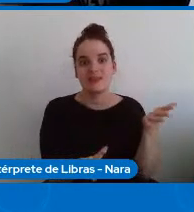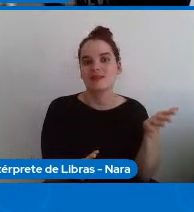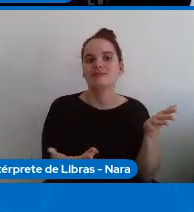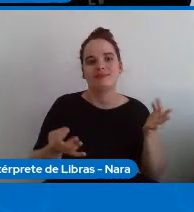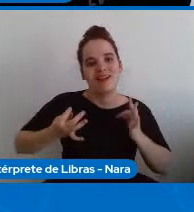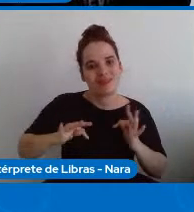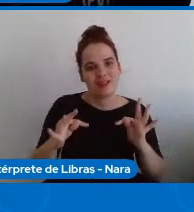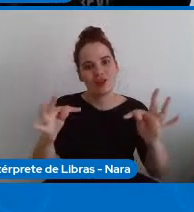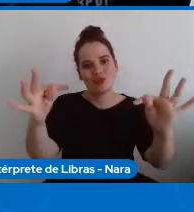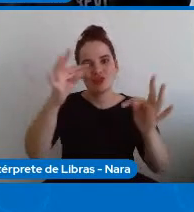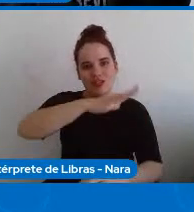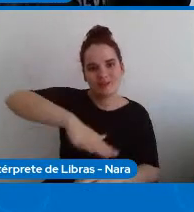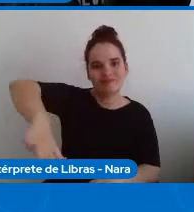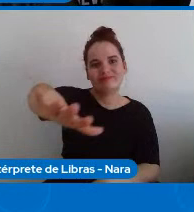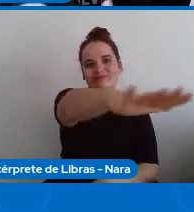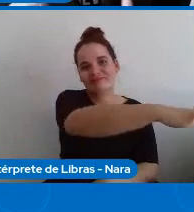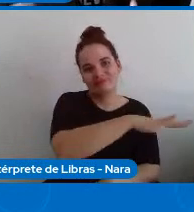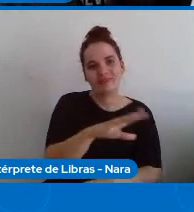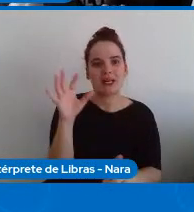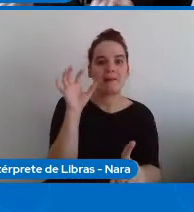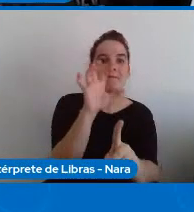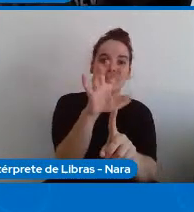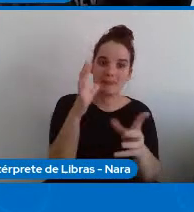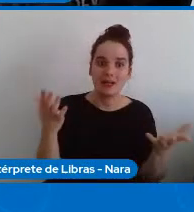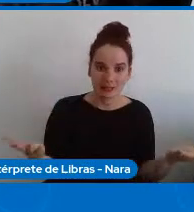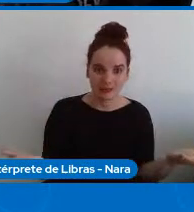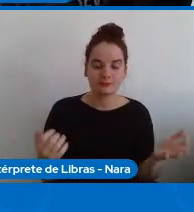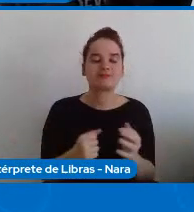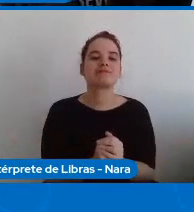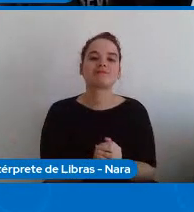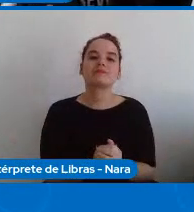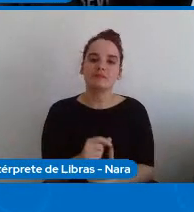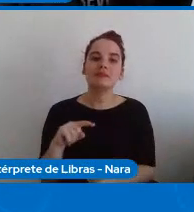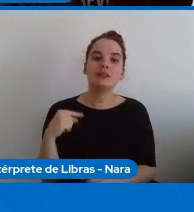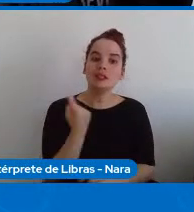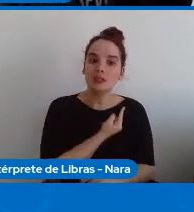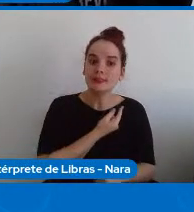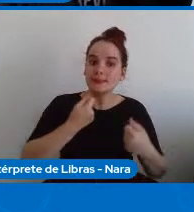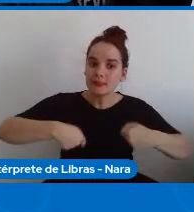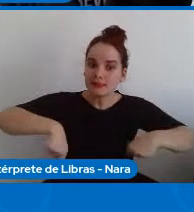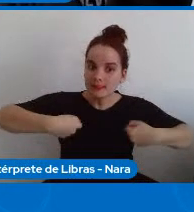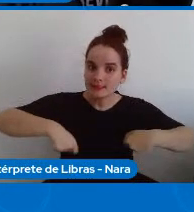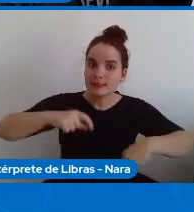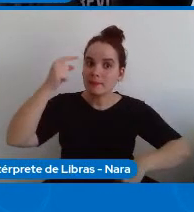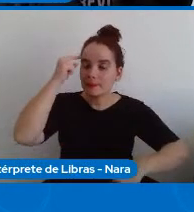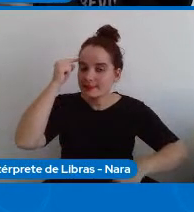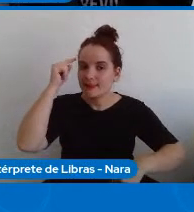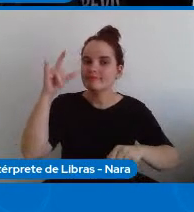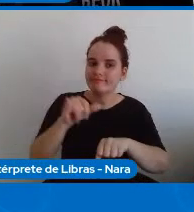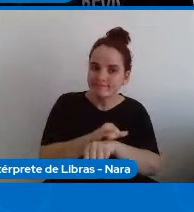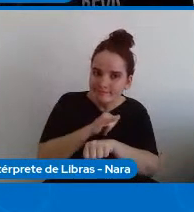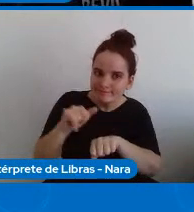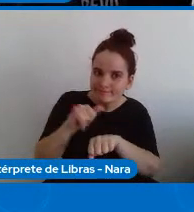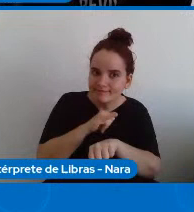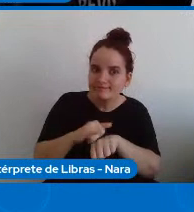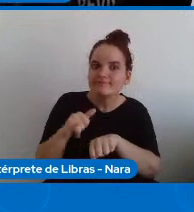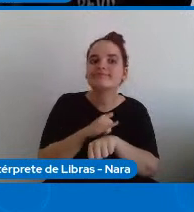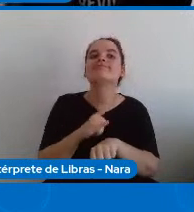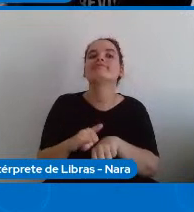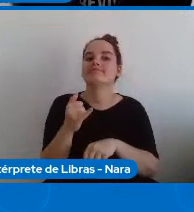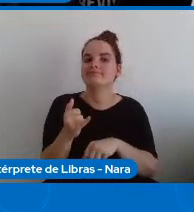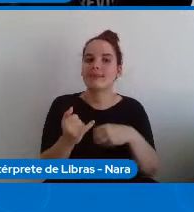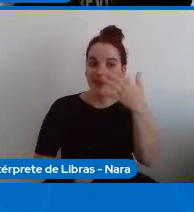um modo informado e a gente precisa de técnicas e artefatos que nos possibilitem fazer